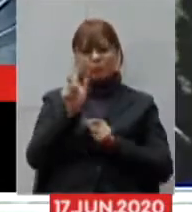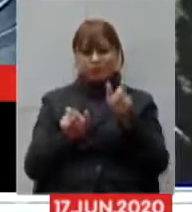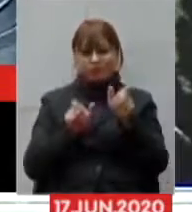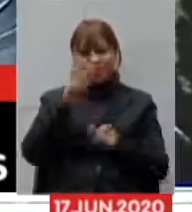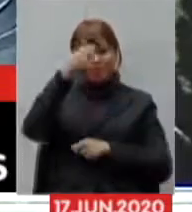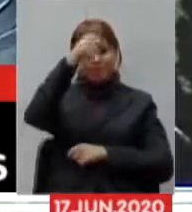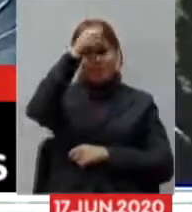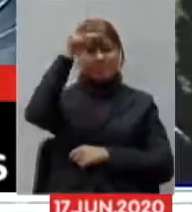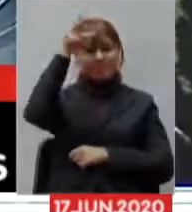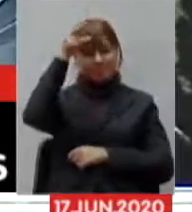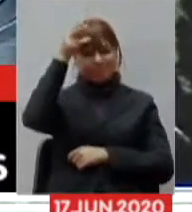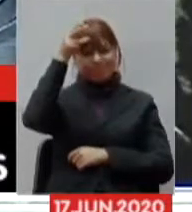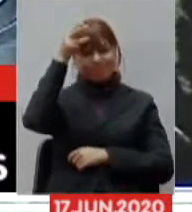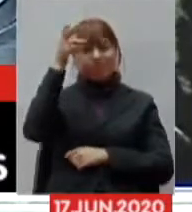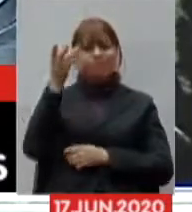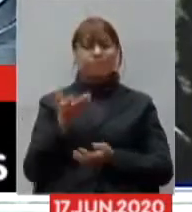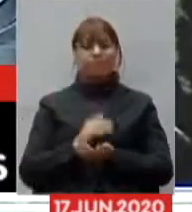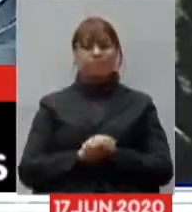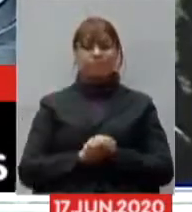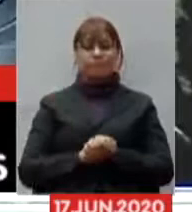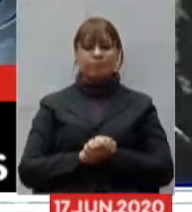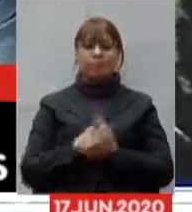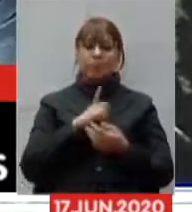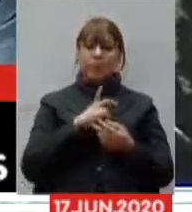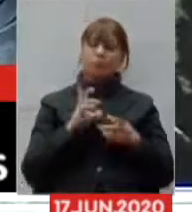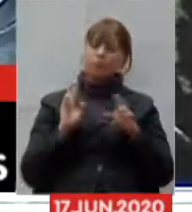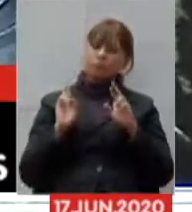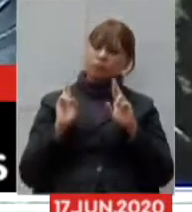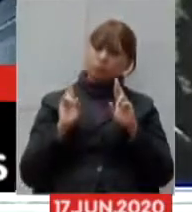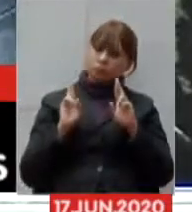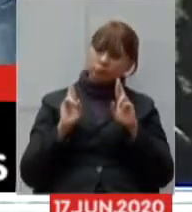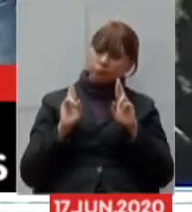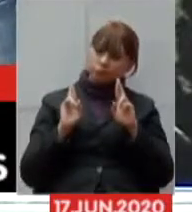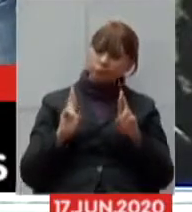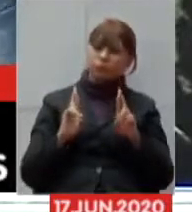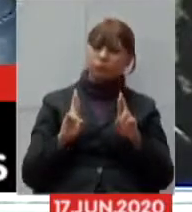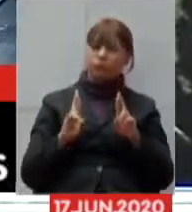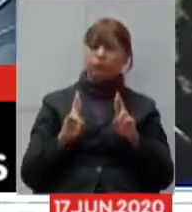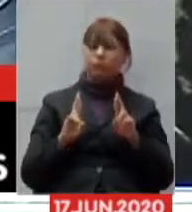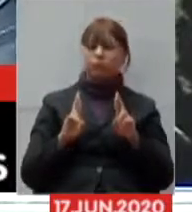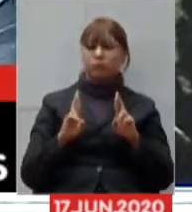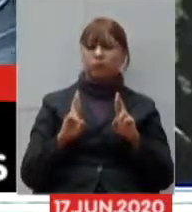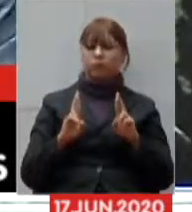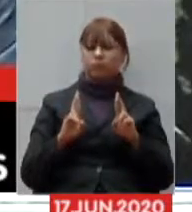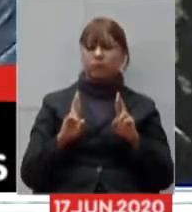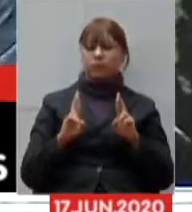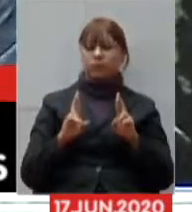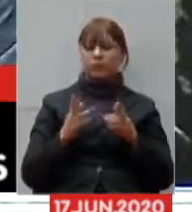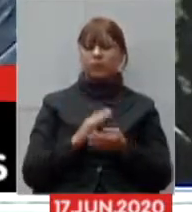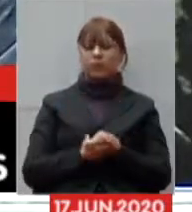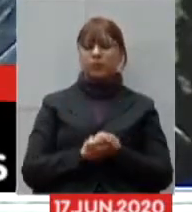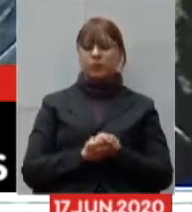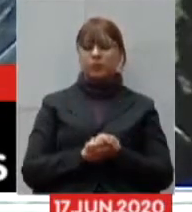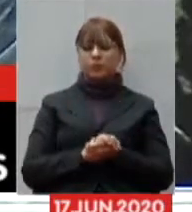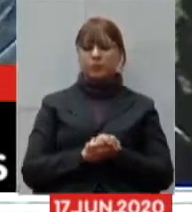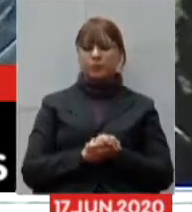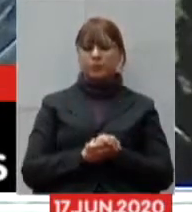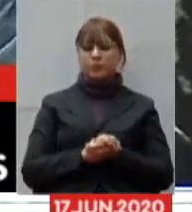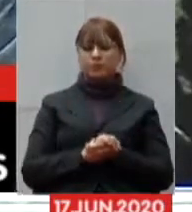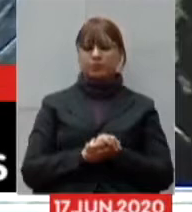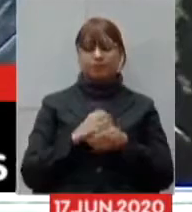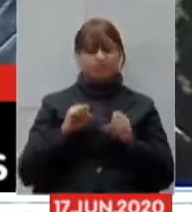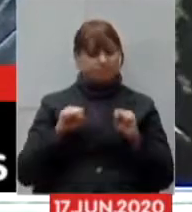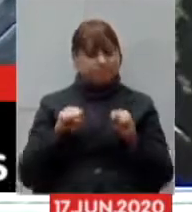forma responsável não tem medido esforço para no